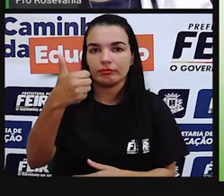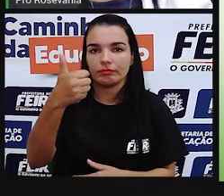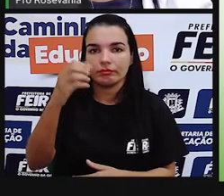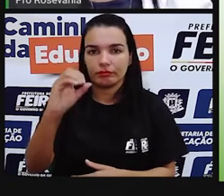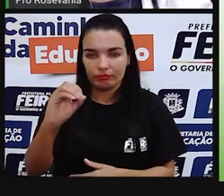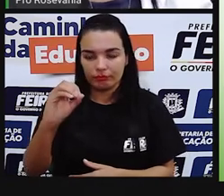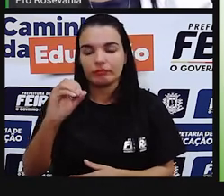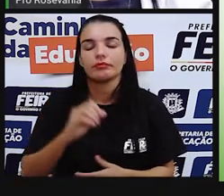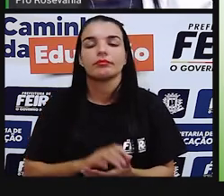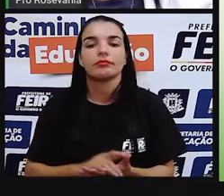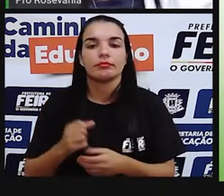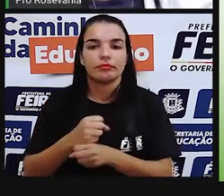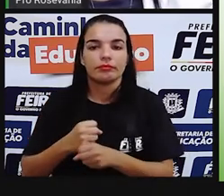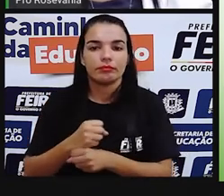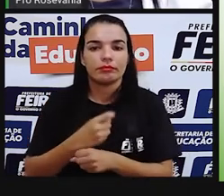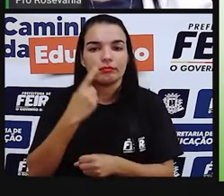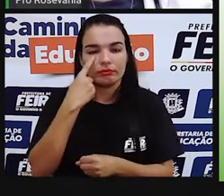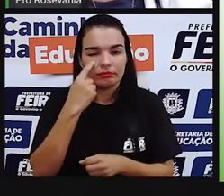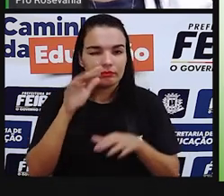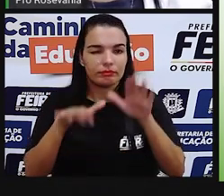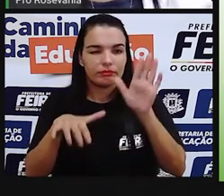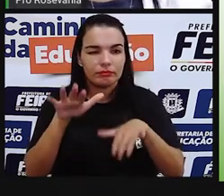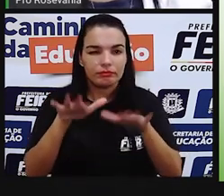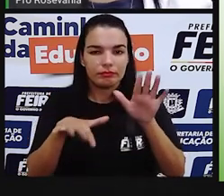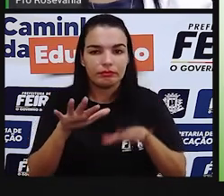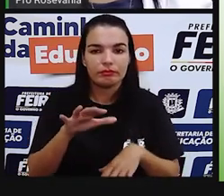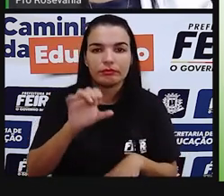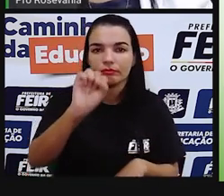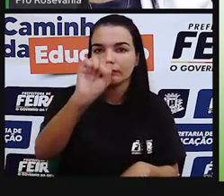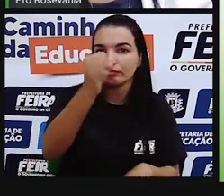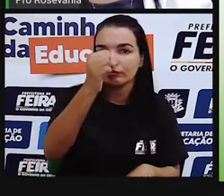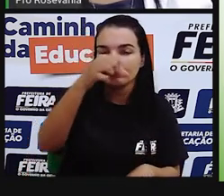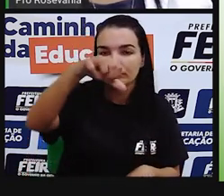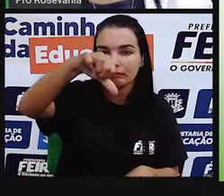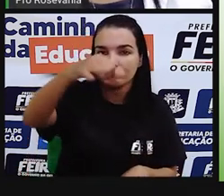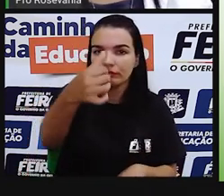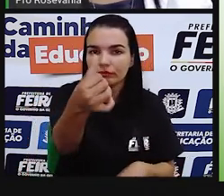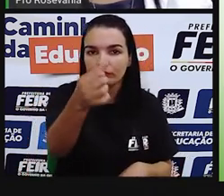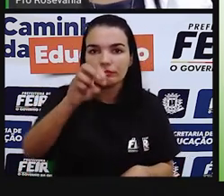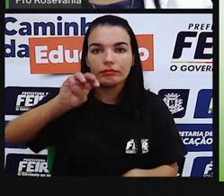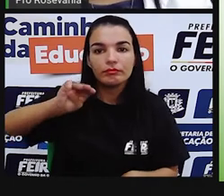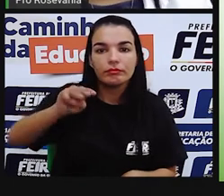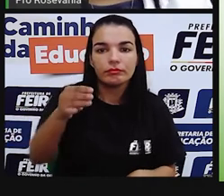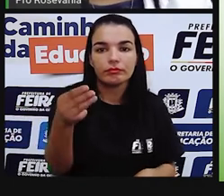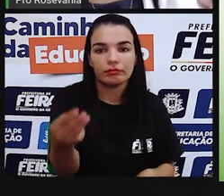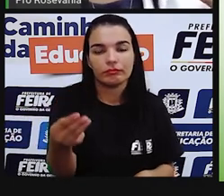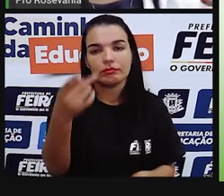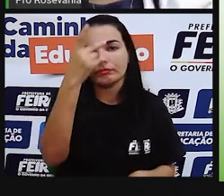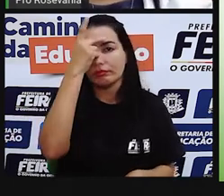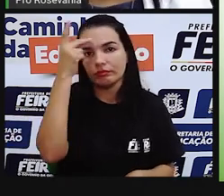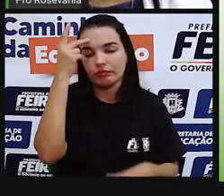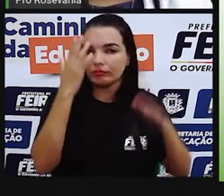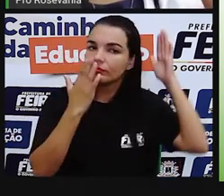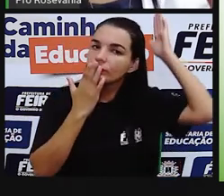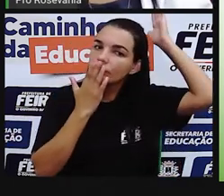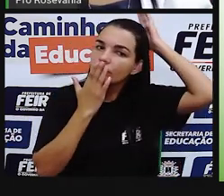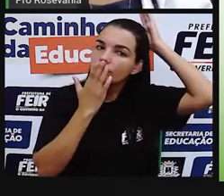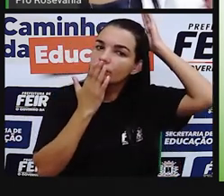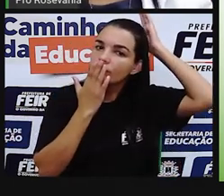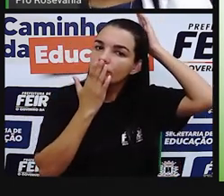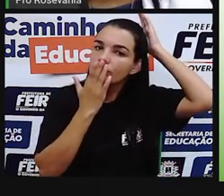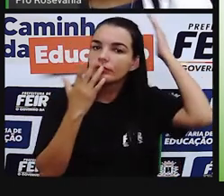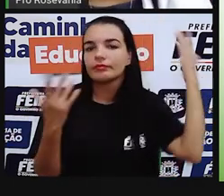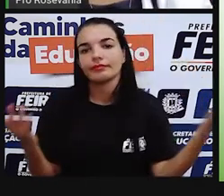2020 não foi feito. A gente, né? Possuía 896 mil pessoas ou indivíduos